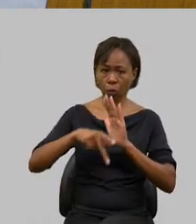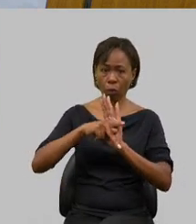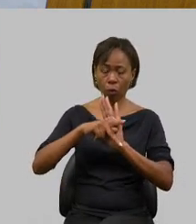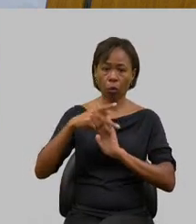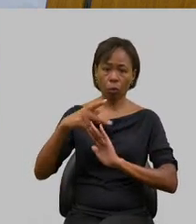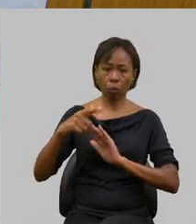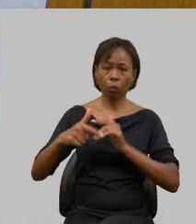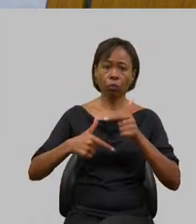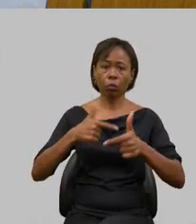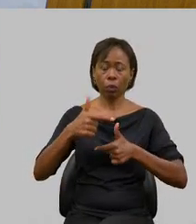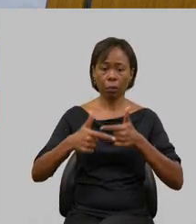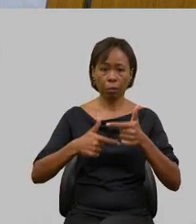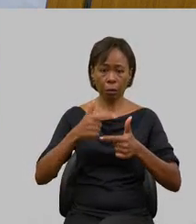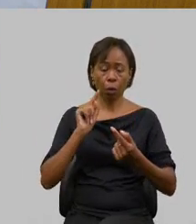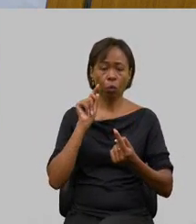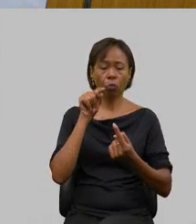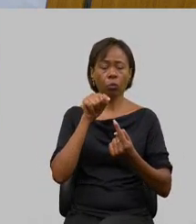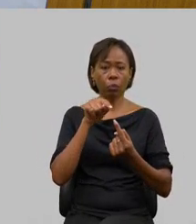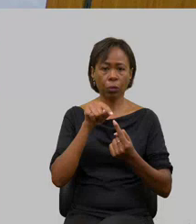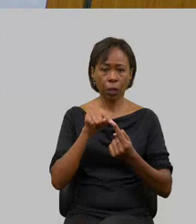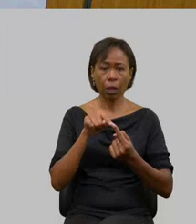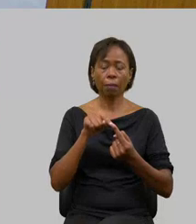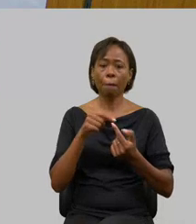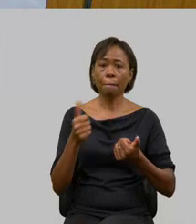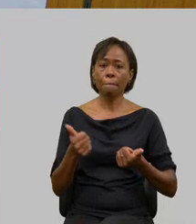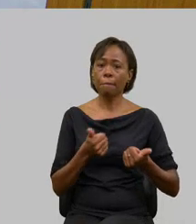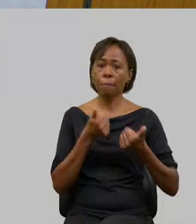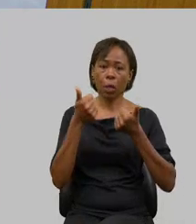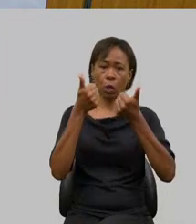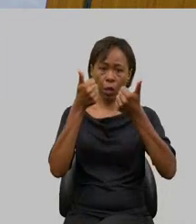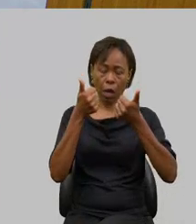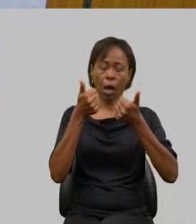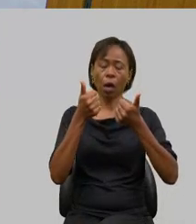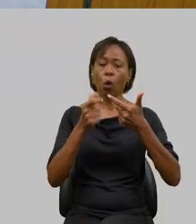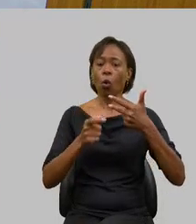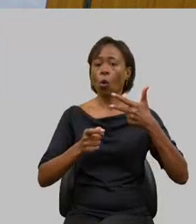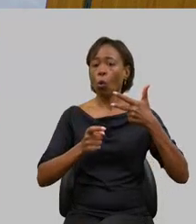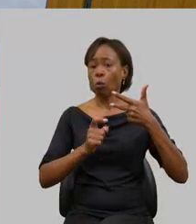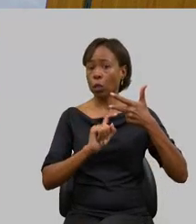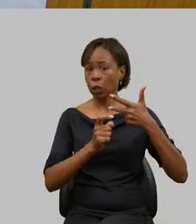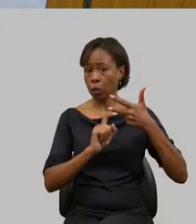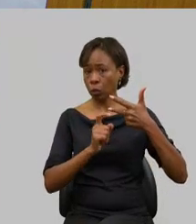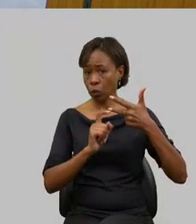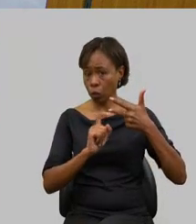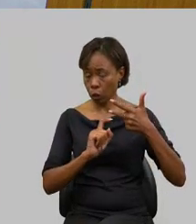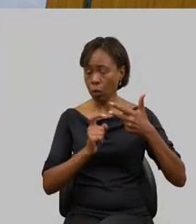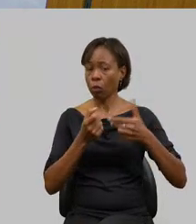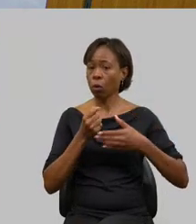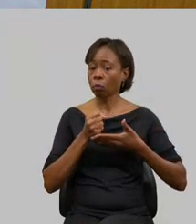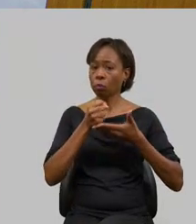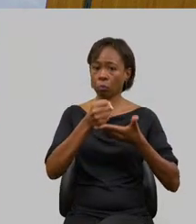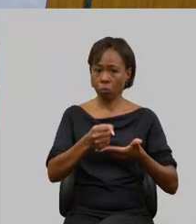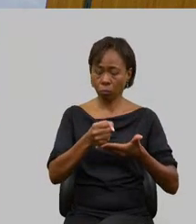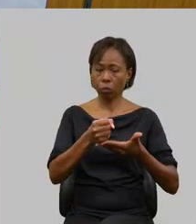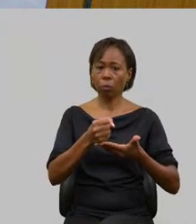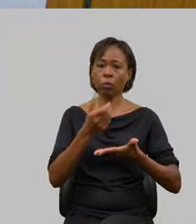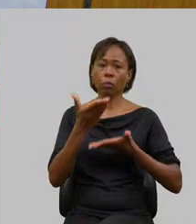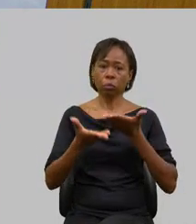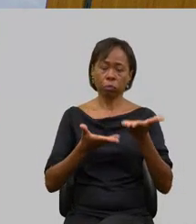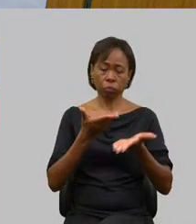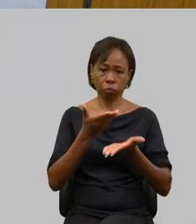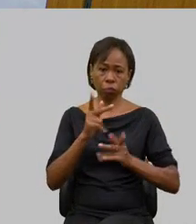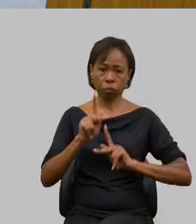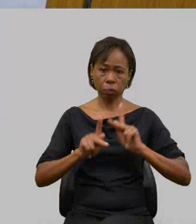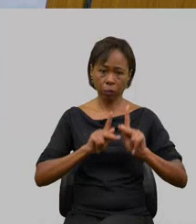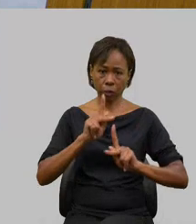de aprimorar a atuação do Poder Executivo no atendimento das demandas da população acesse